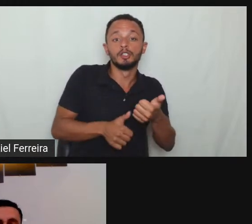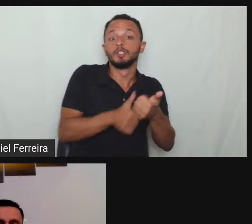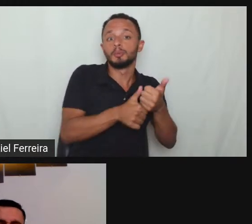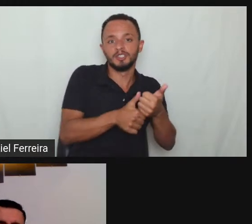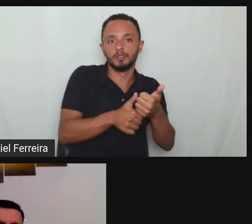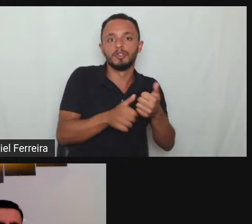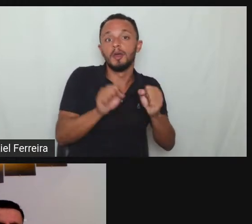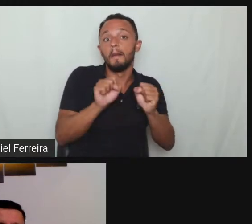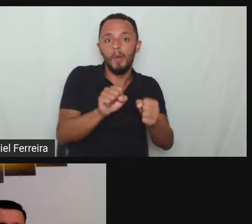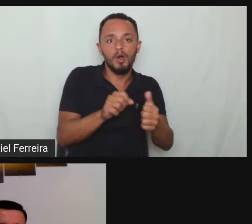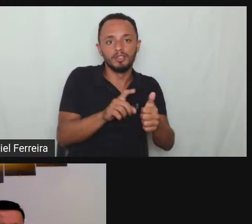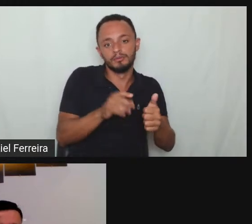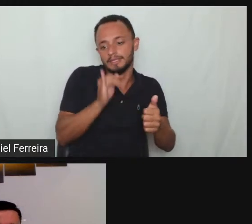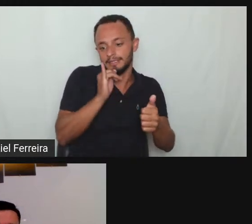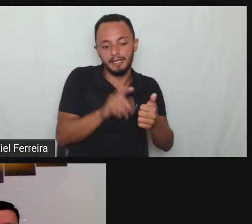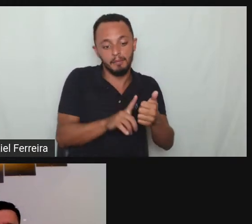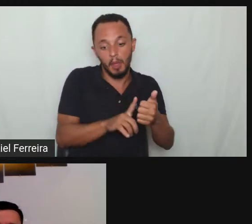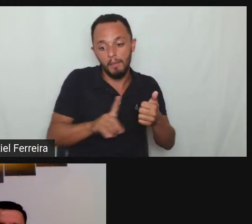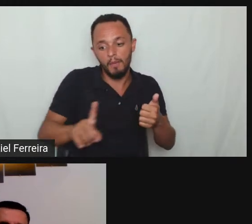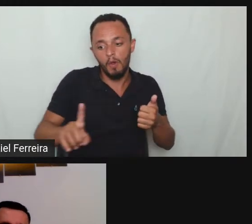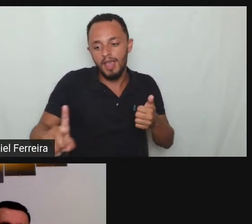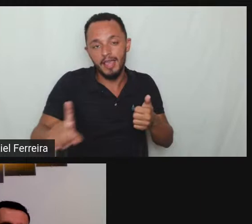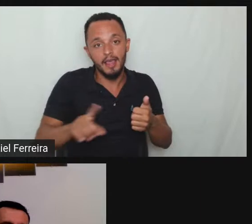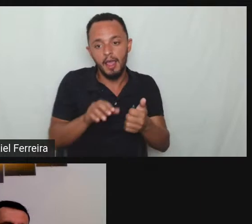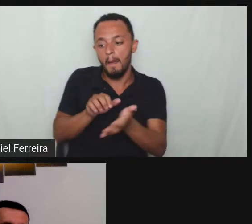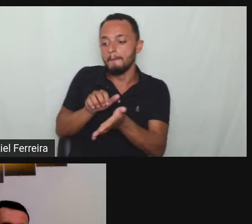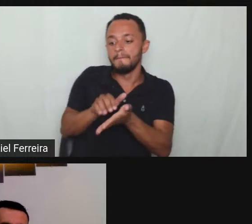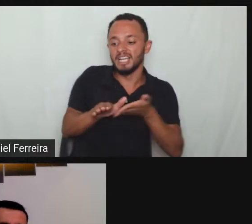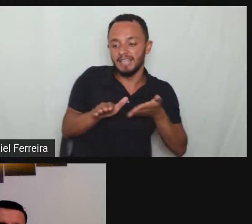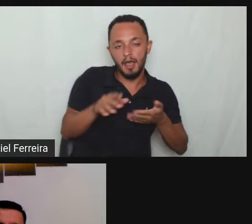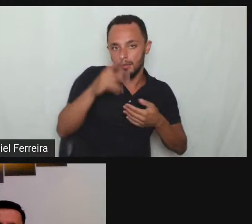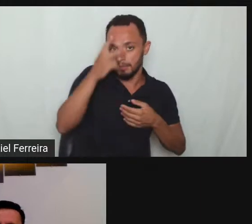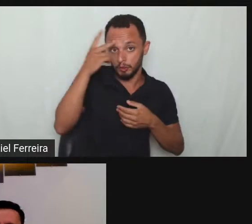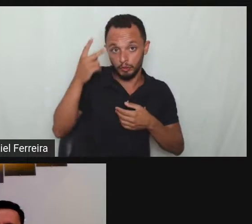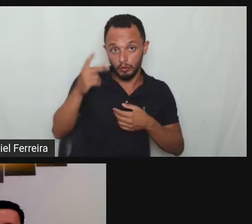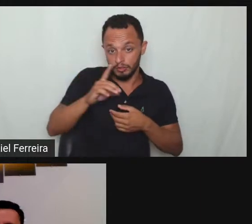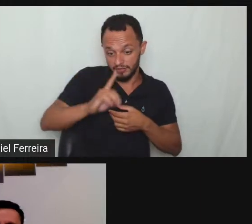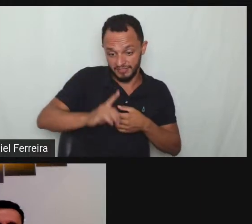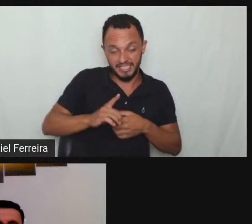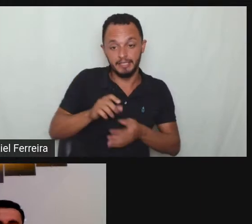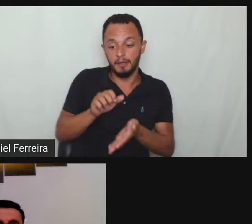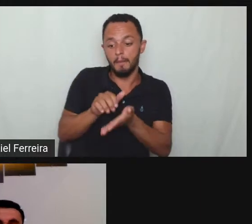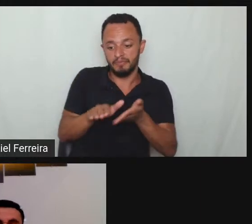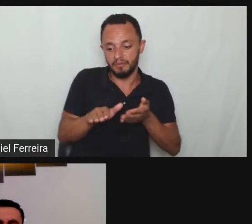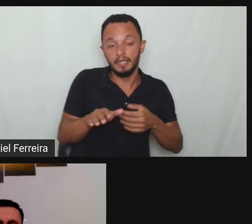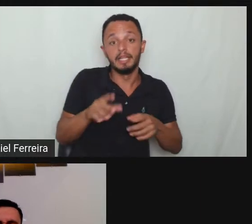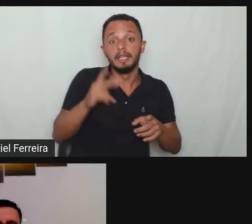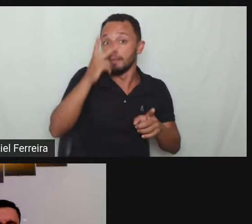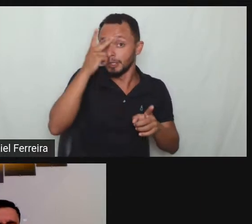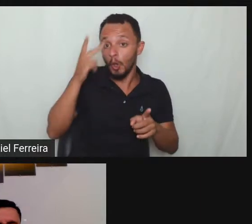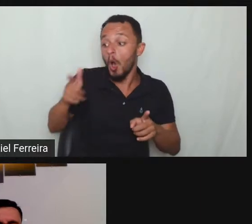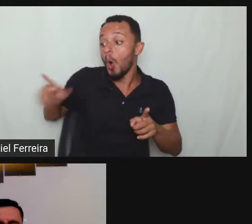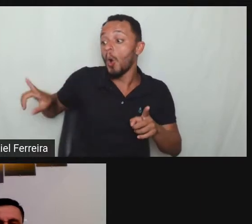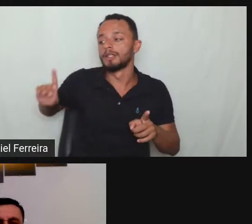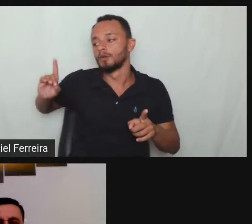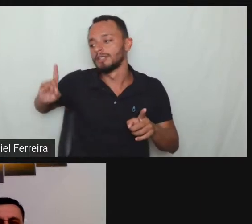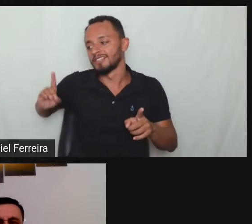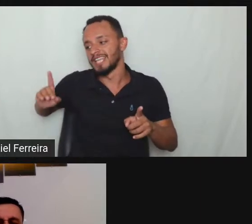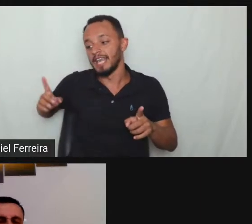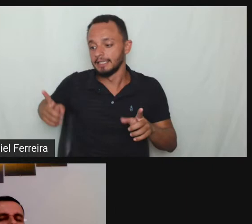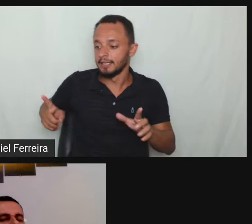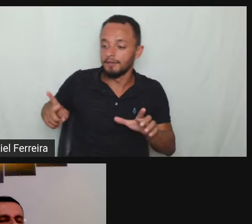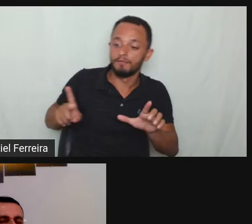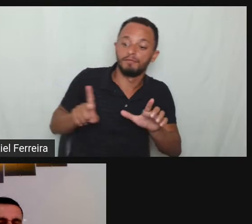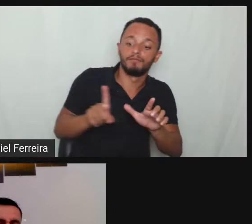isso é até interessante a pessoa entrar nos acompanhando aí que essa essa ideia não precisa ser